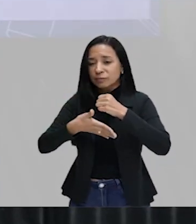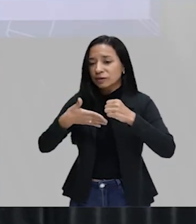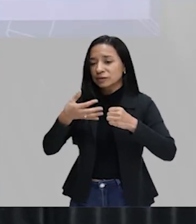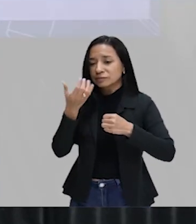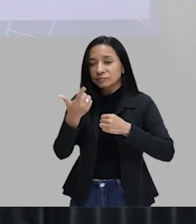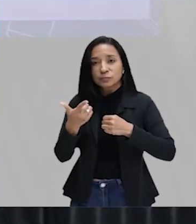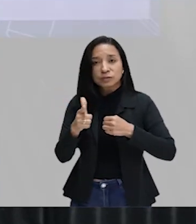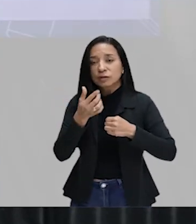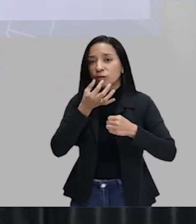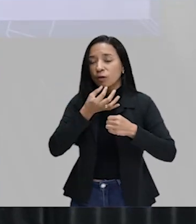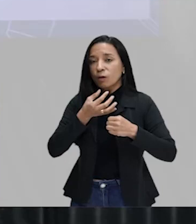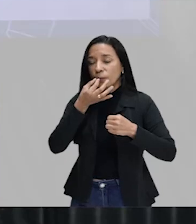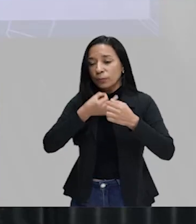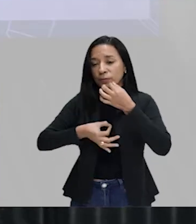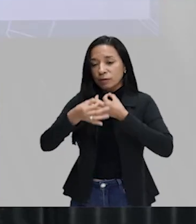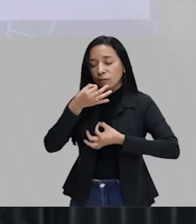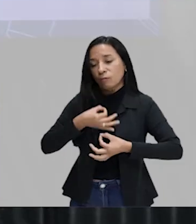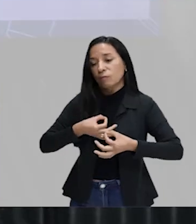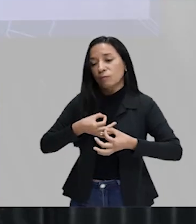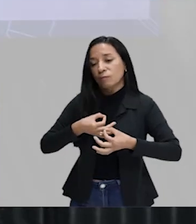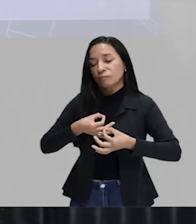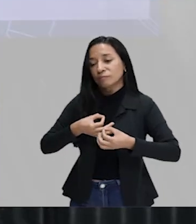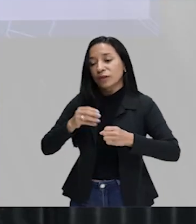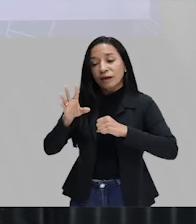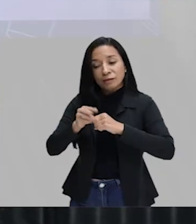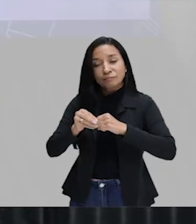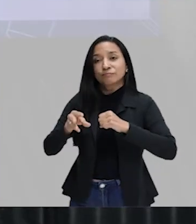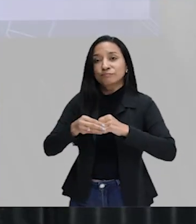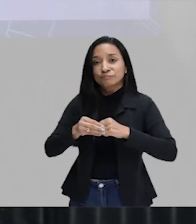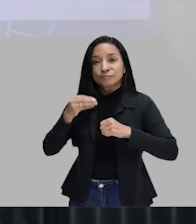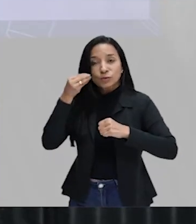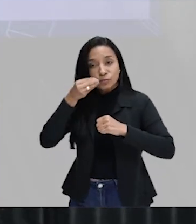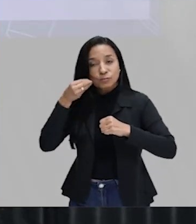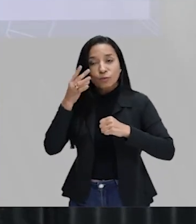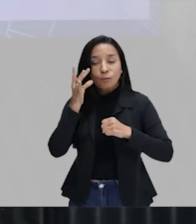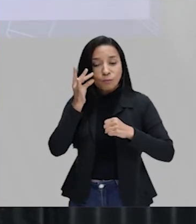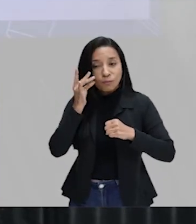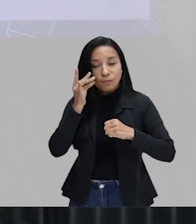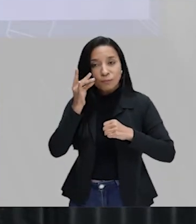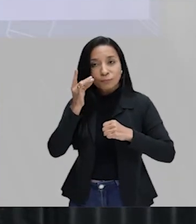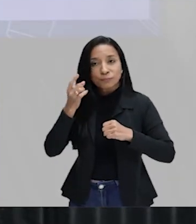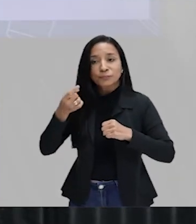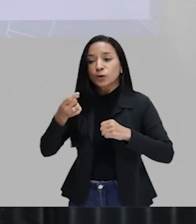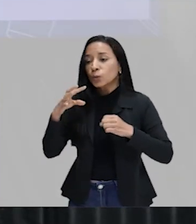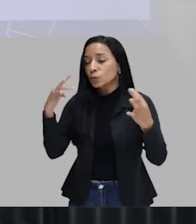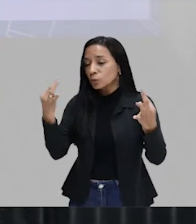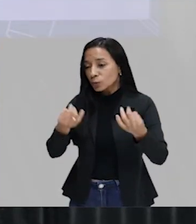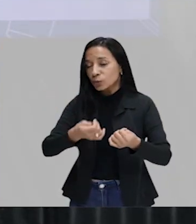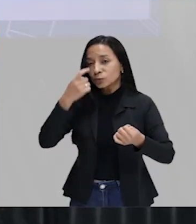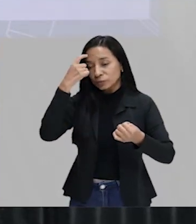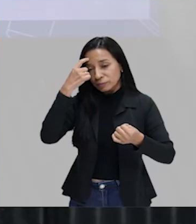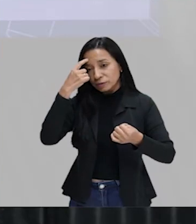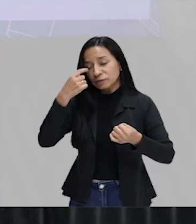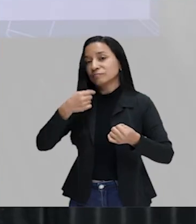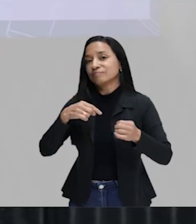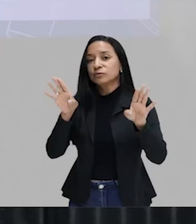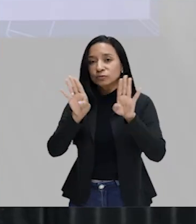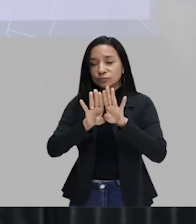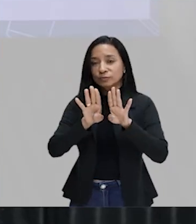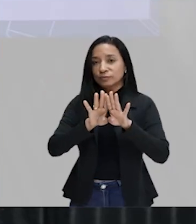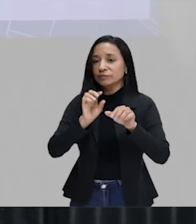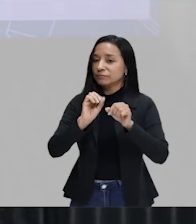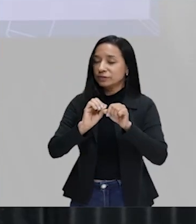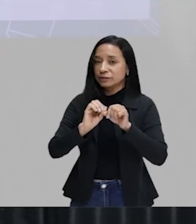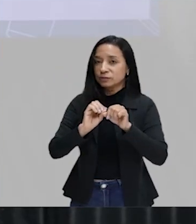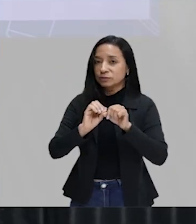Ah, eu acho que é por aí. Senso comum. Todo mundo pensa, eu também penso. Todo mundo faz, eu também faço. Não é o seu caso, né, Chuchu?